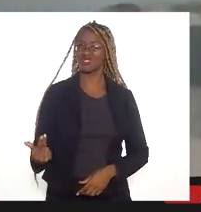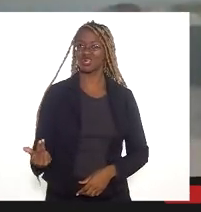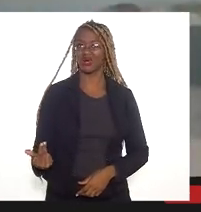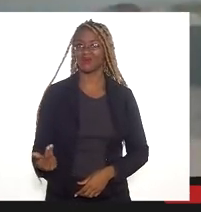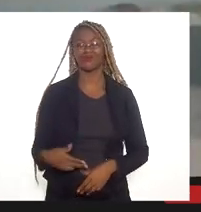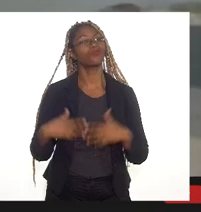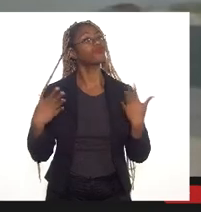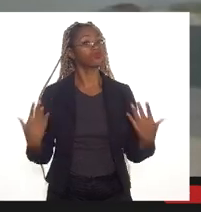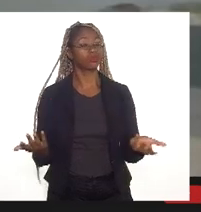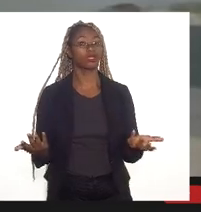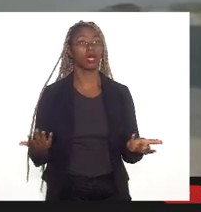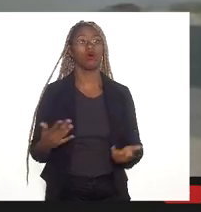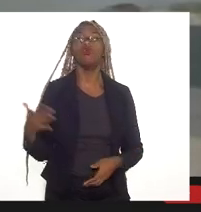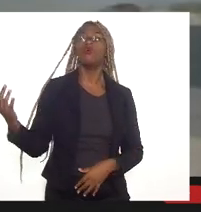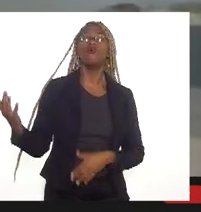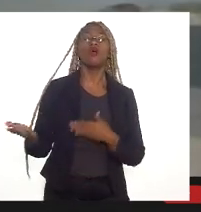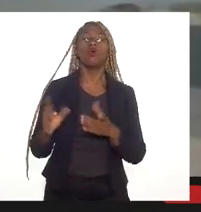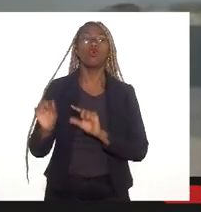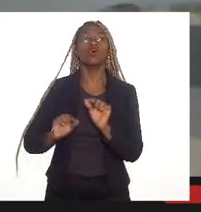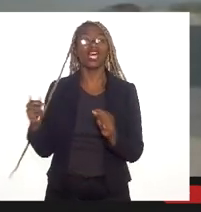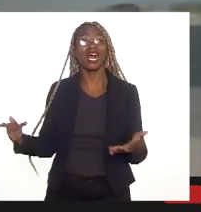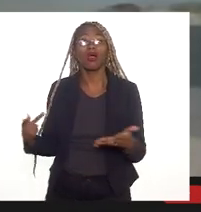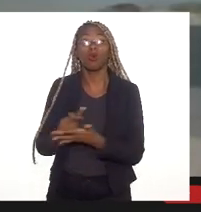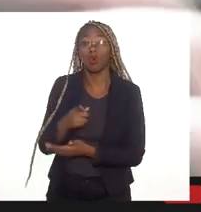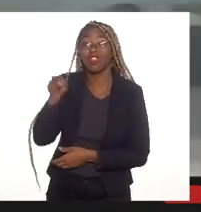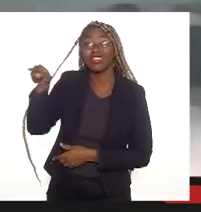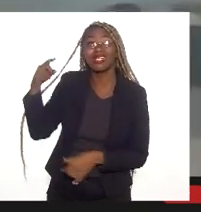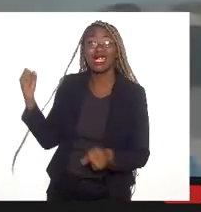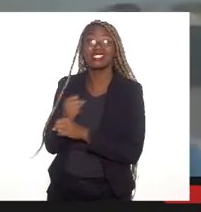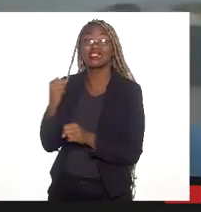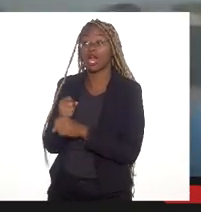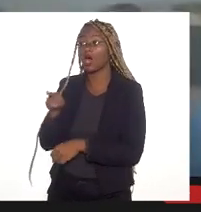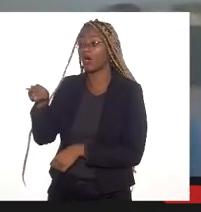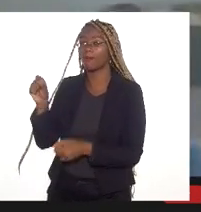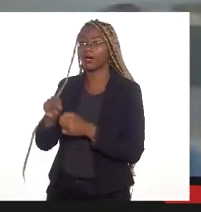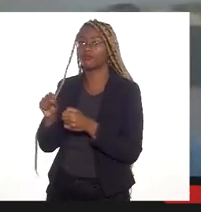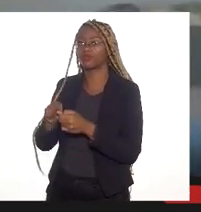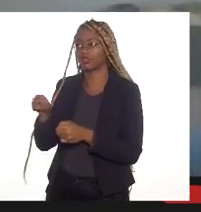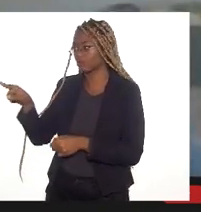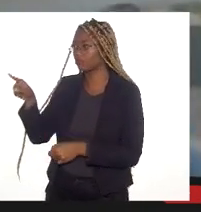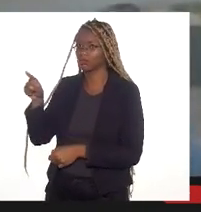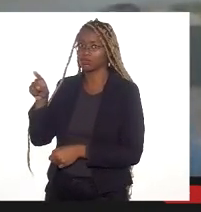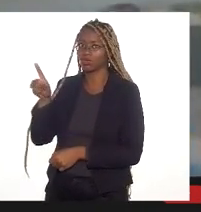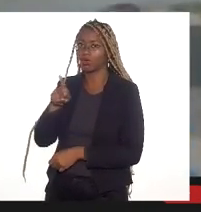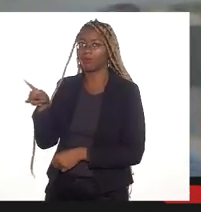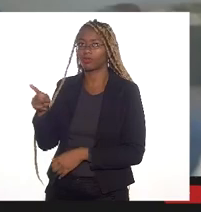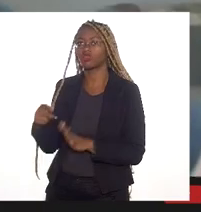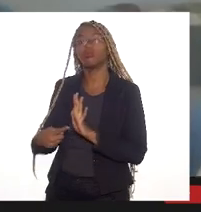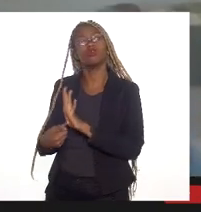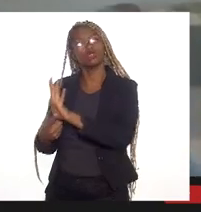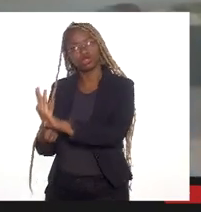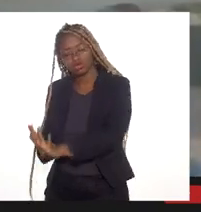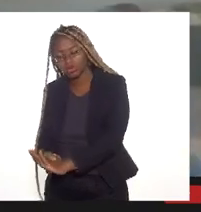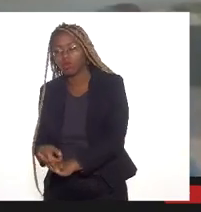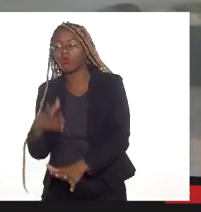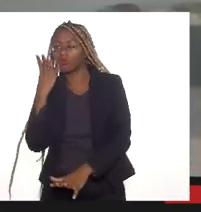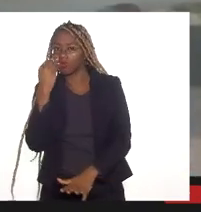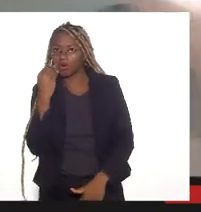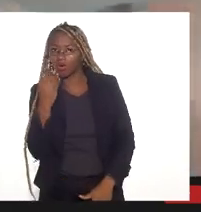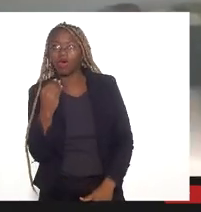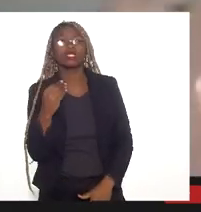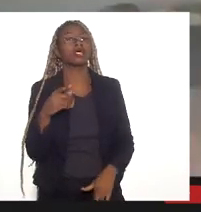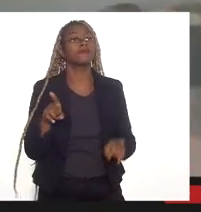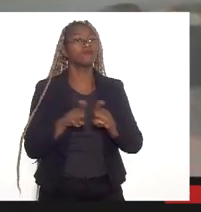bacia. Então, vamos ver o que vai acontecer com essa obra que o Sebastião expôs, mostrou em fotografias, a reportagem do